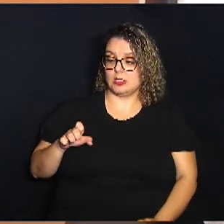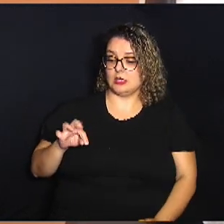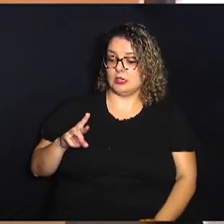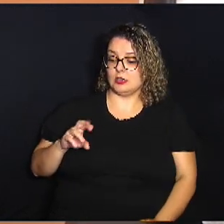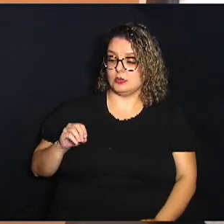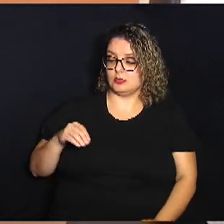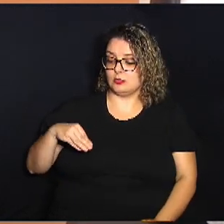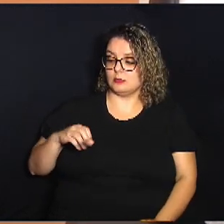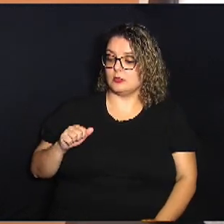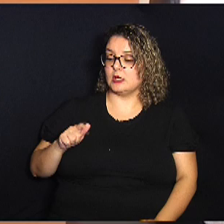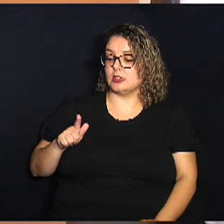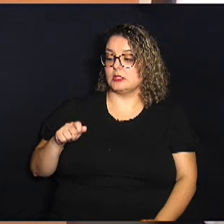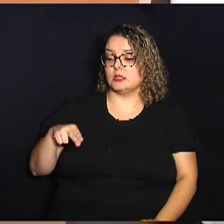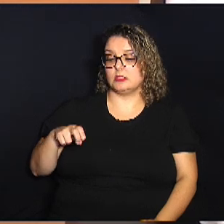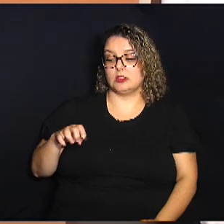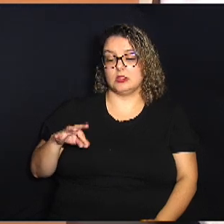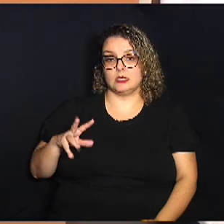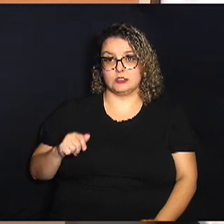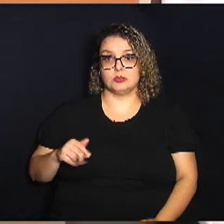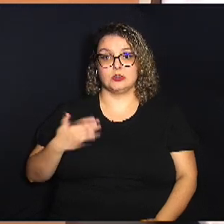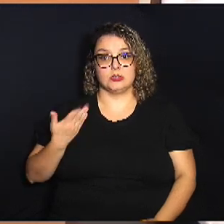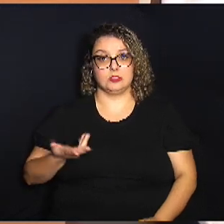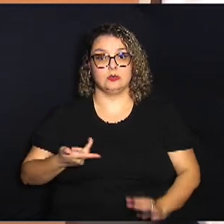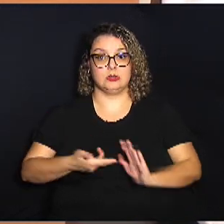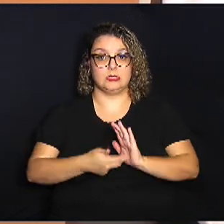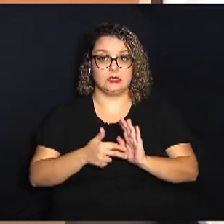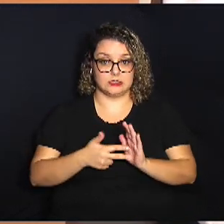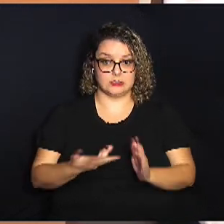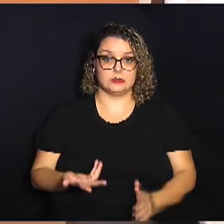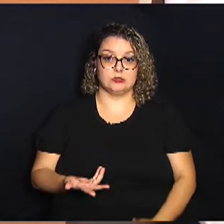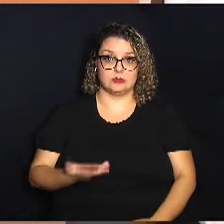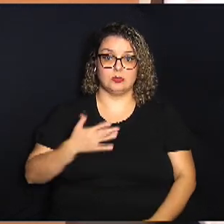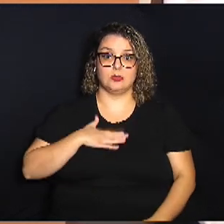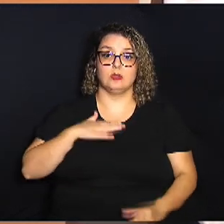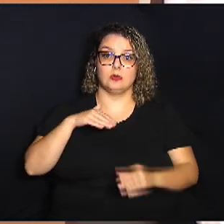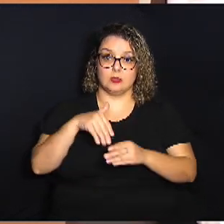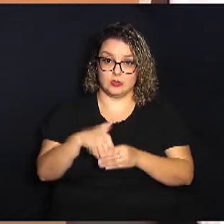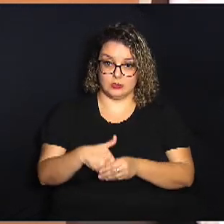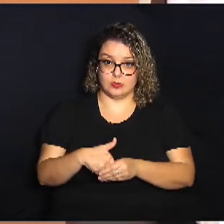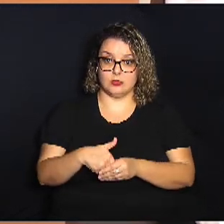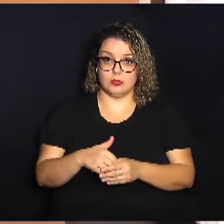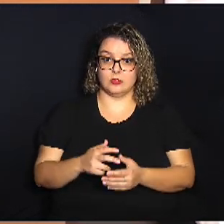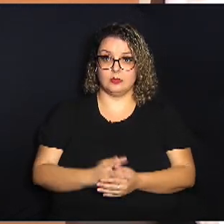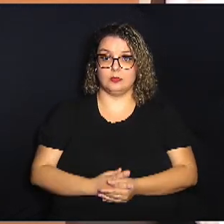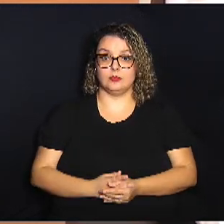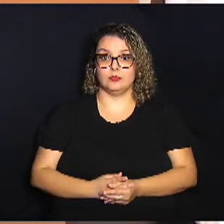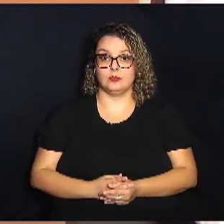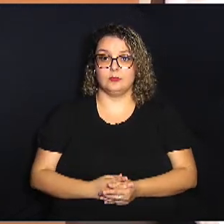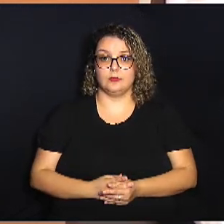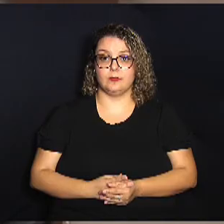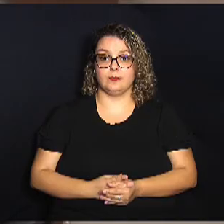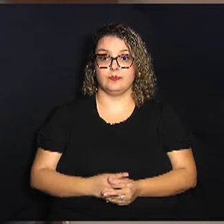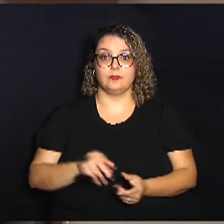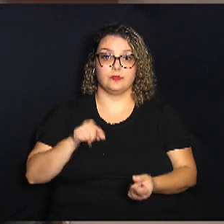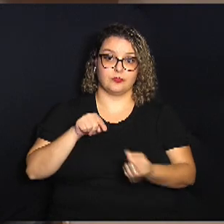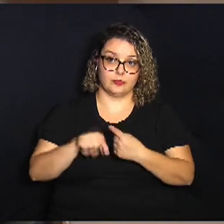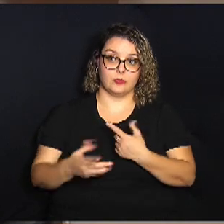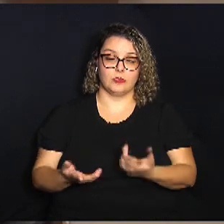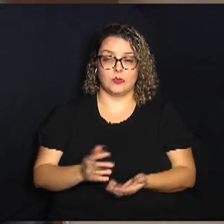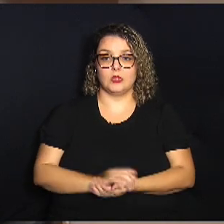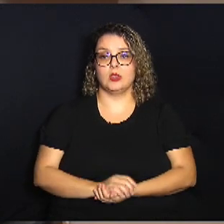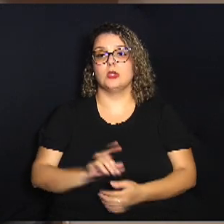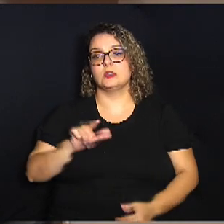então nesse sentido o meu voto é contrário em